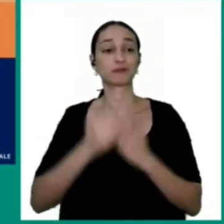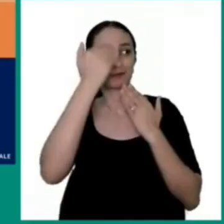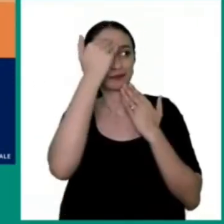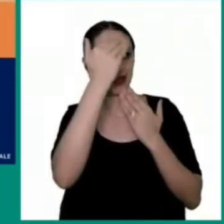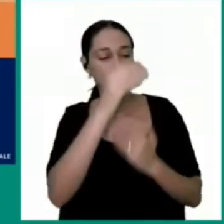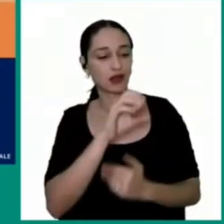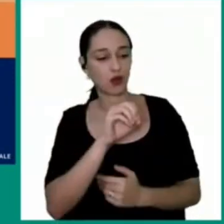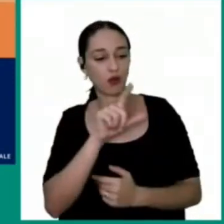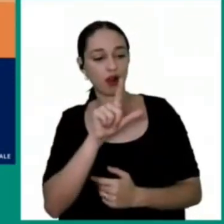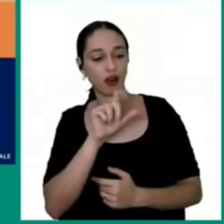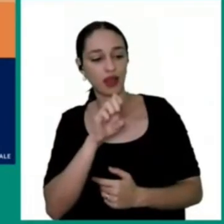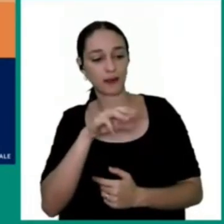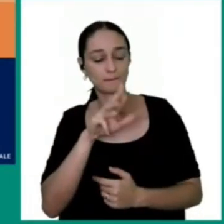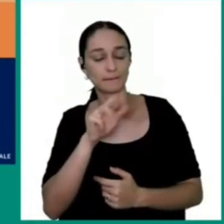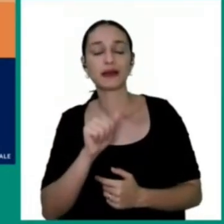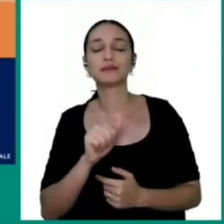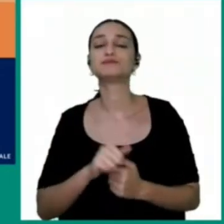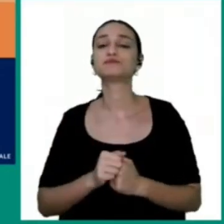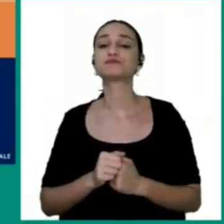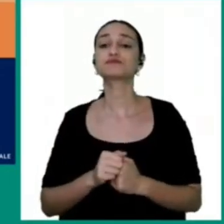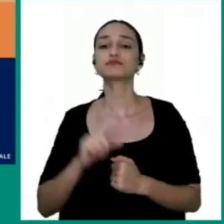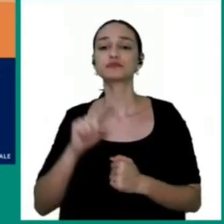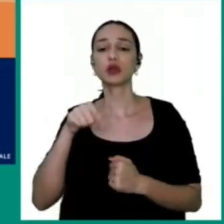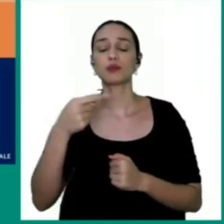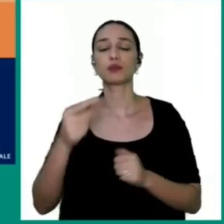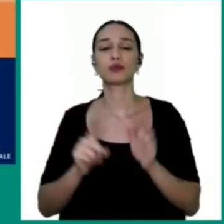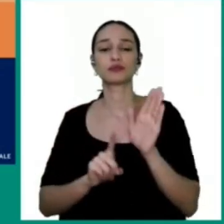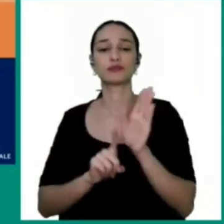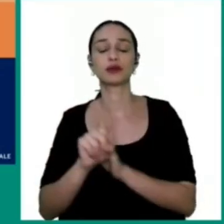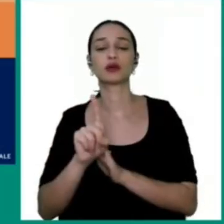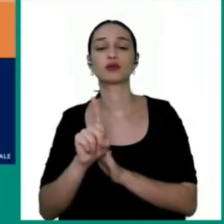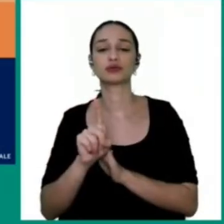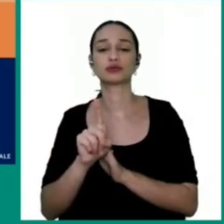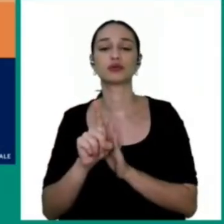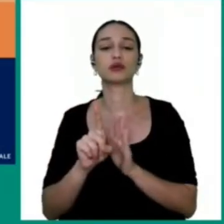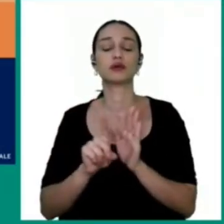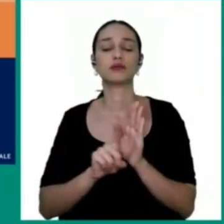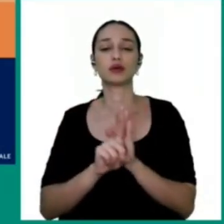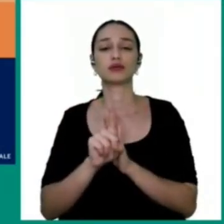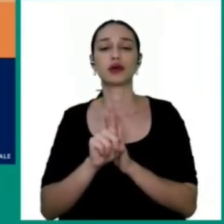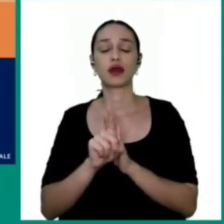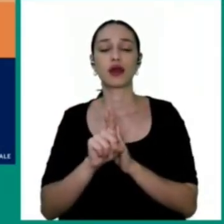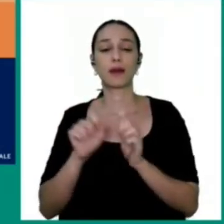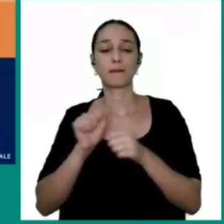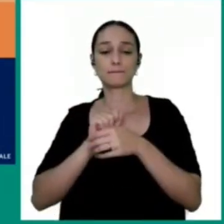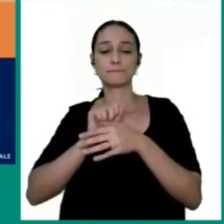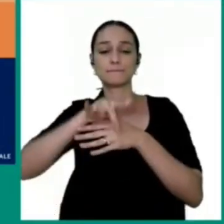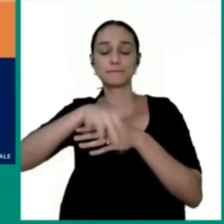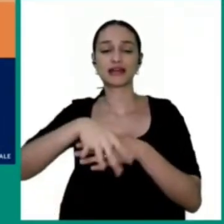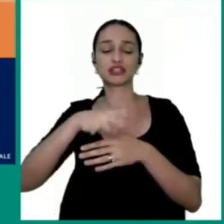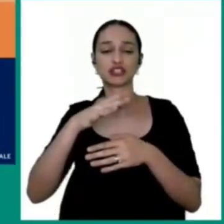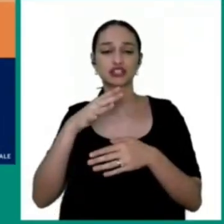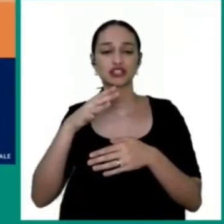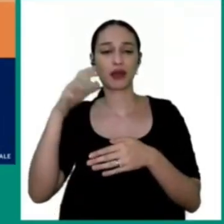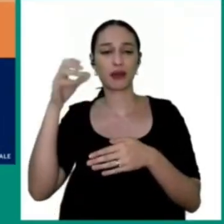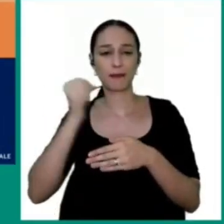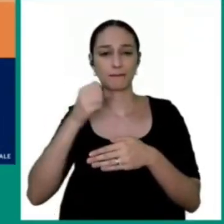Próxima pergunta também do Jorge O que é a mancha branca Vista do asfalto? Muito grande Seria a barragem?